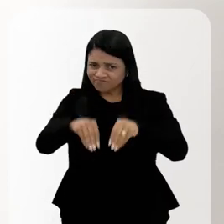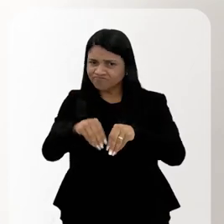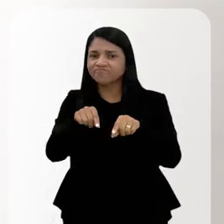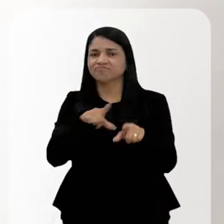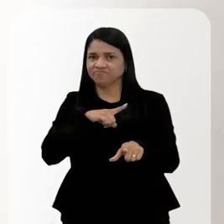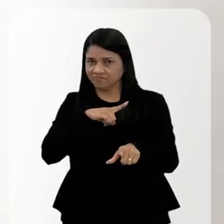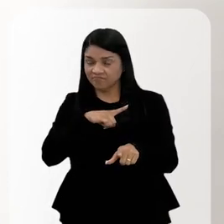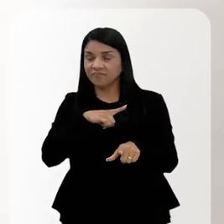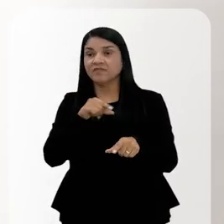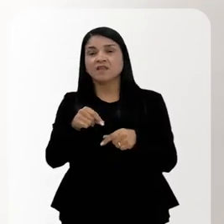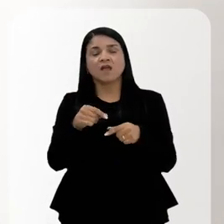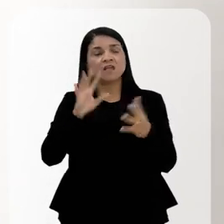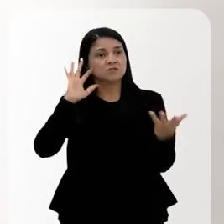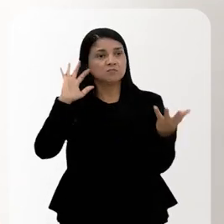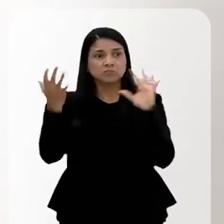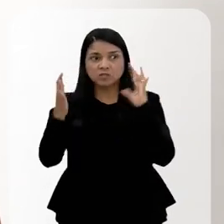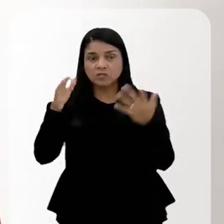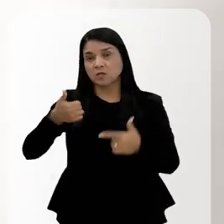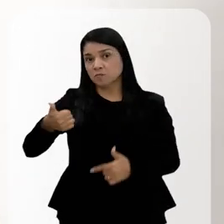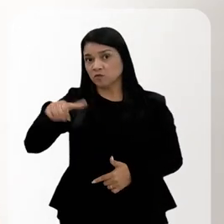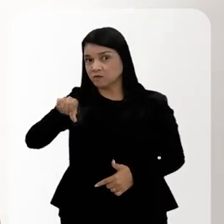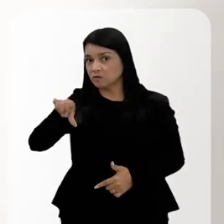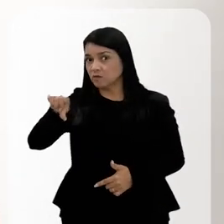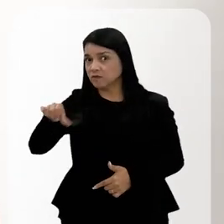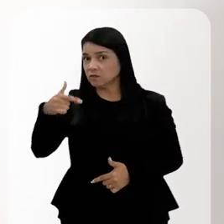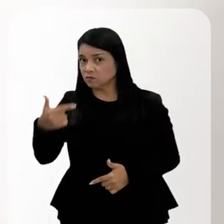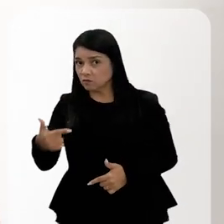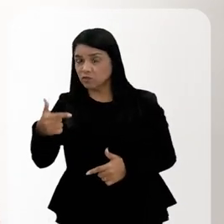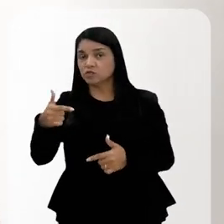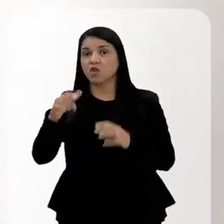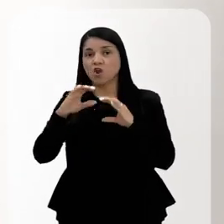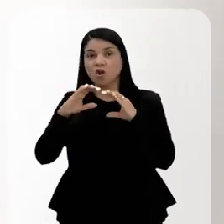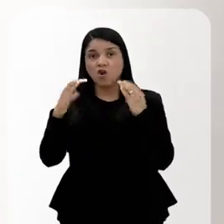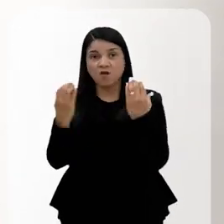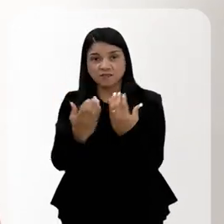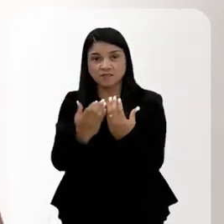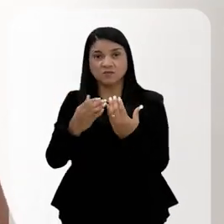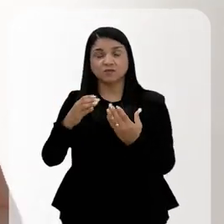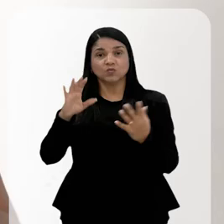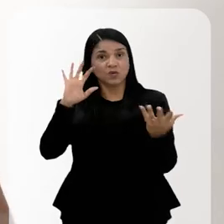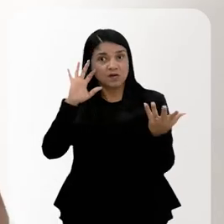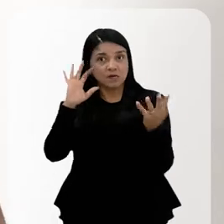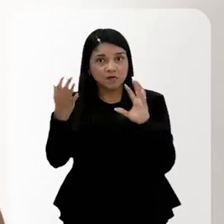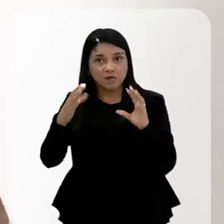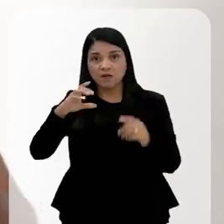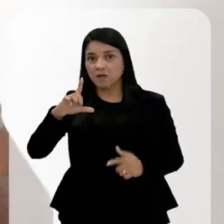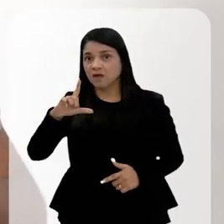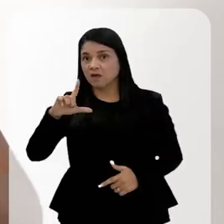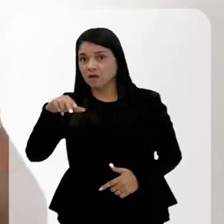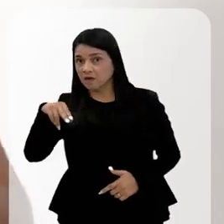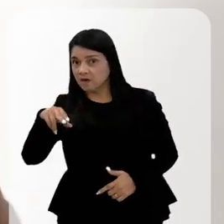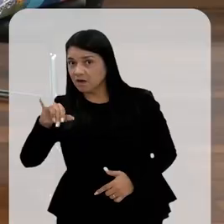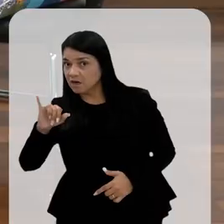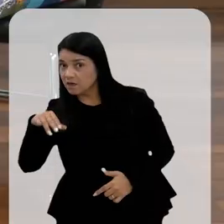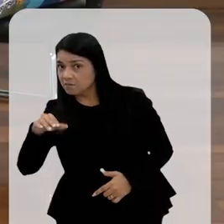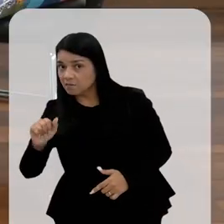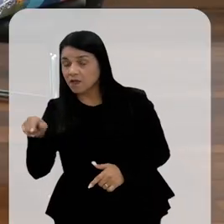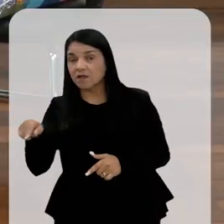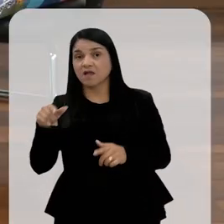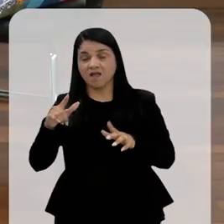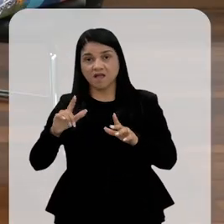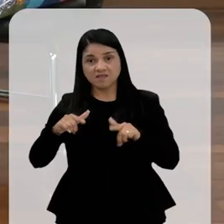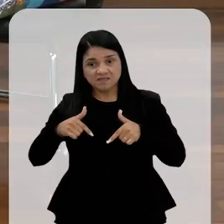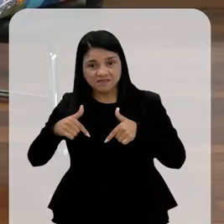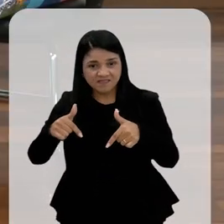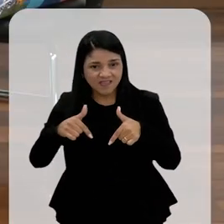destacar em relação às mudanças climáticas que em 1992, na Convenção do Clima, já ficou estabelecido, já ficou consensuado